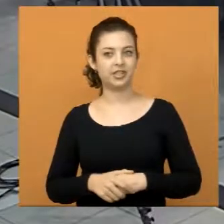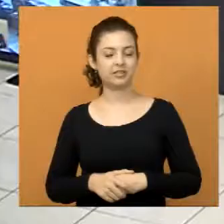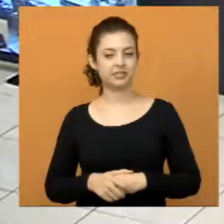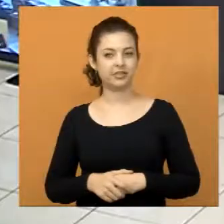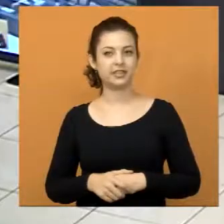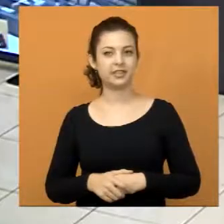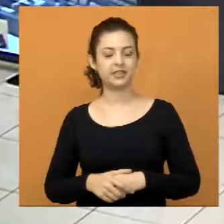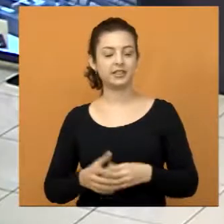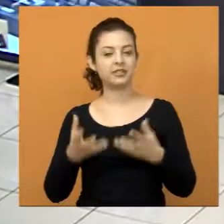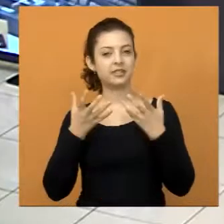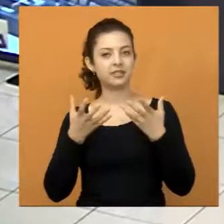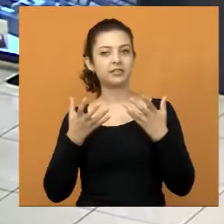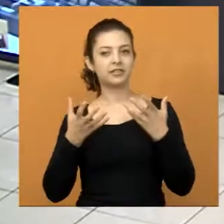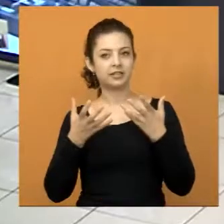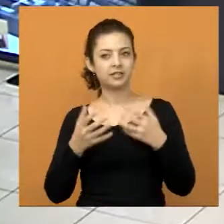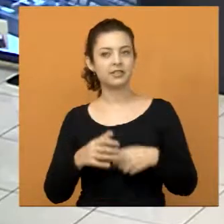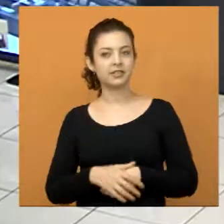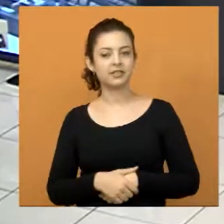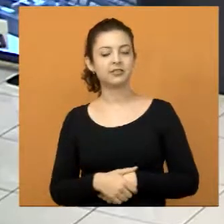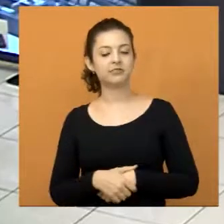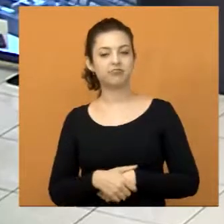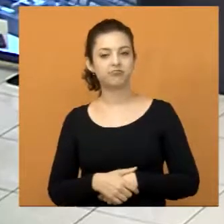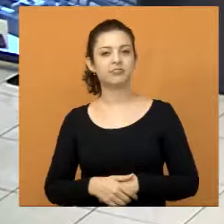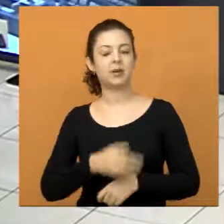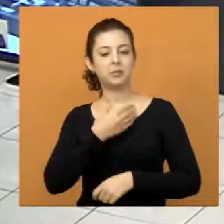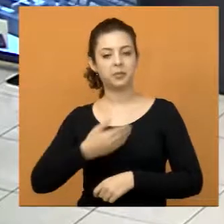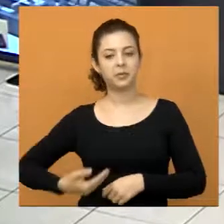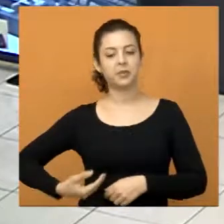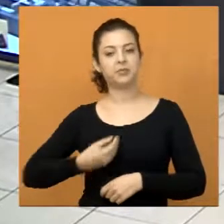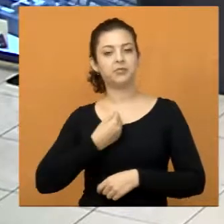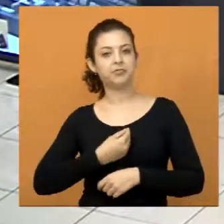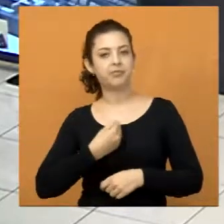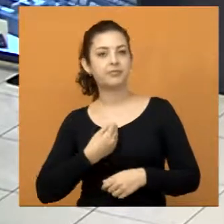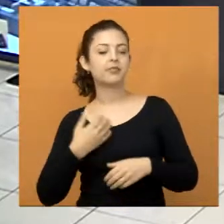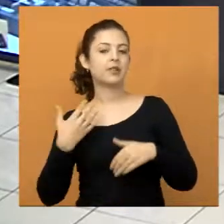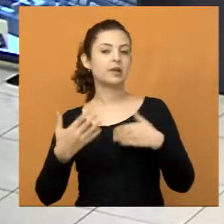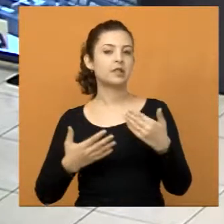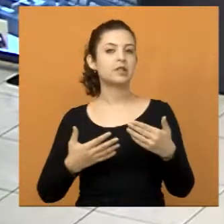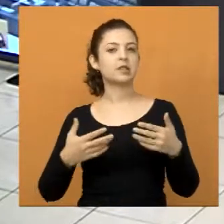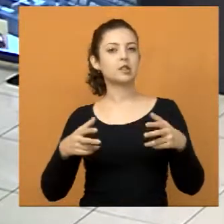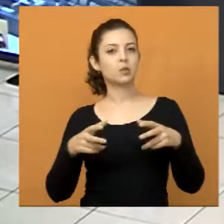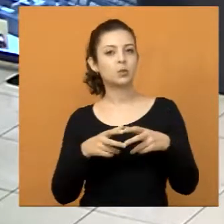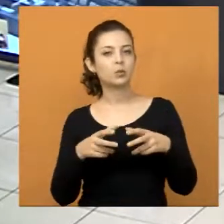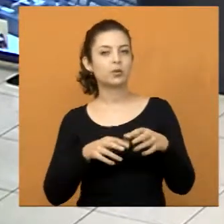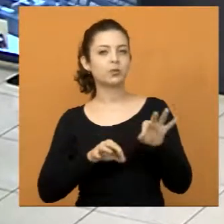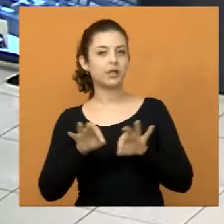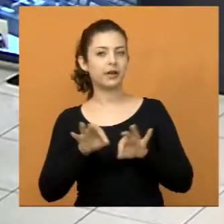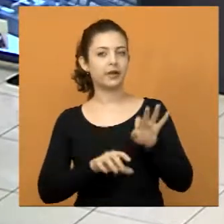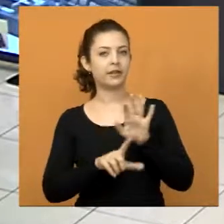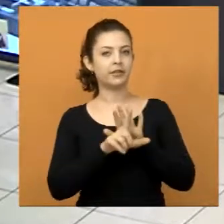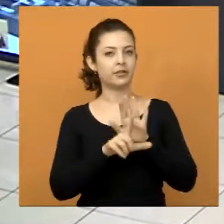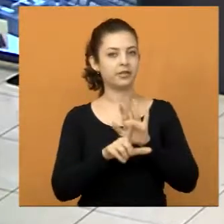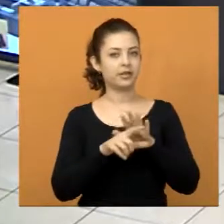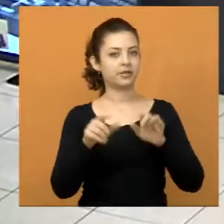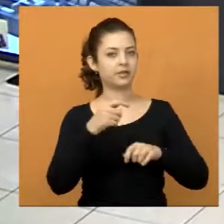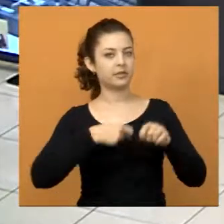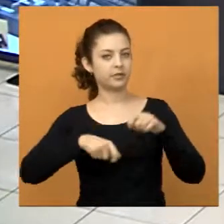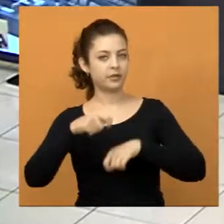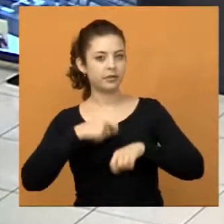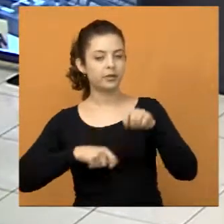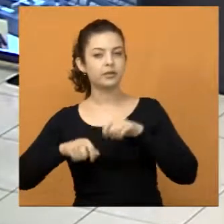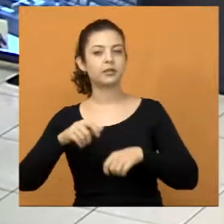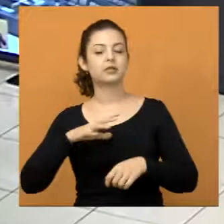aquele que tiver medo de encarar a vida pública como legislador ou mesmo administrador